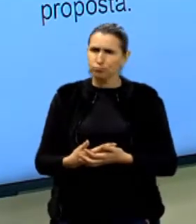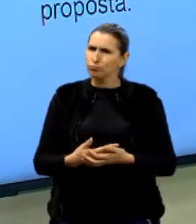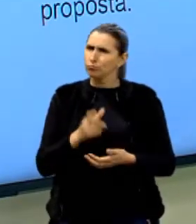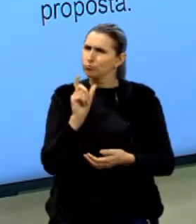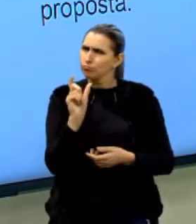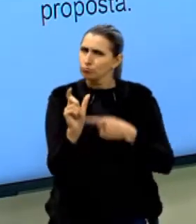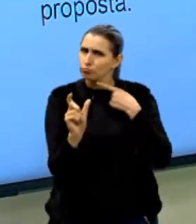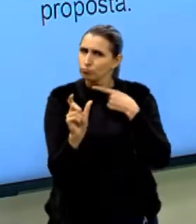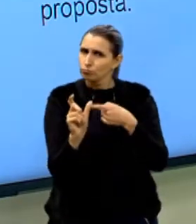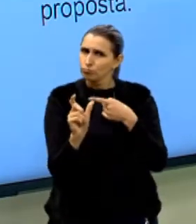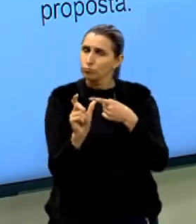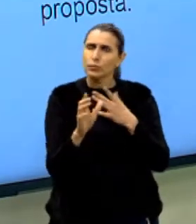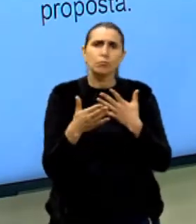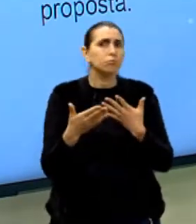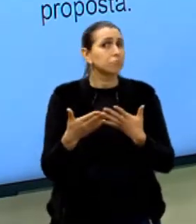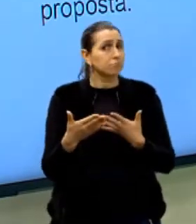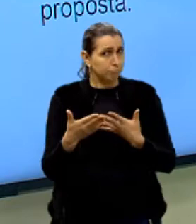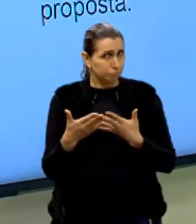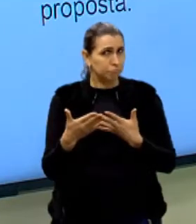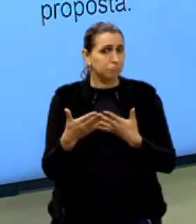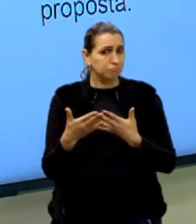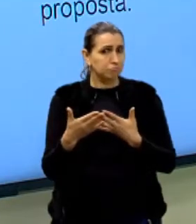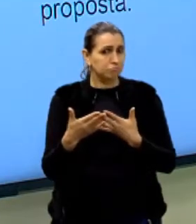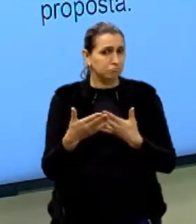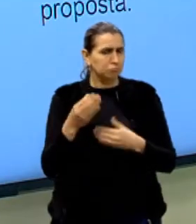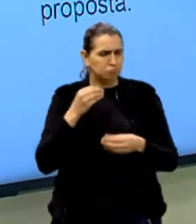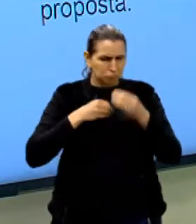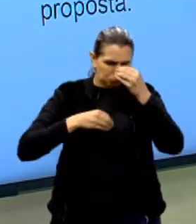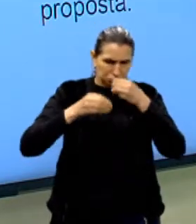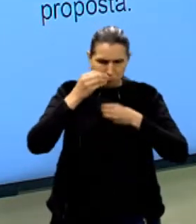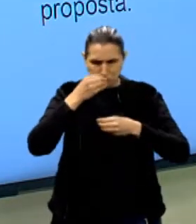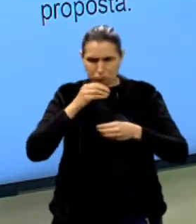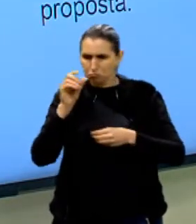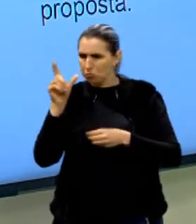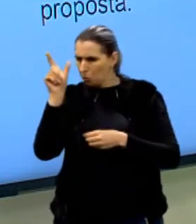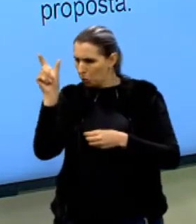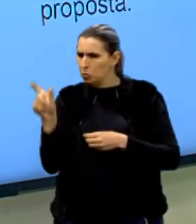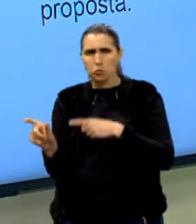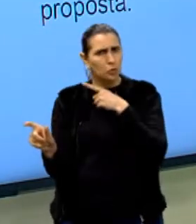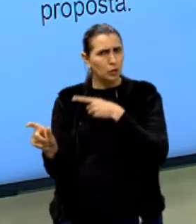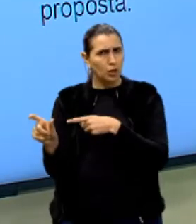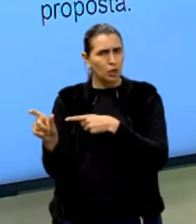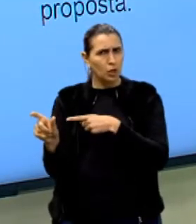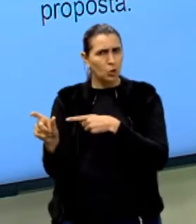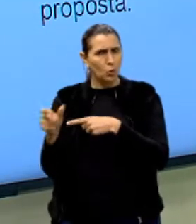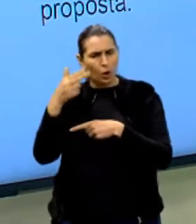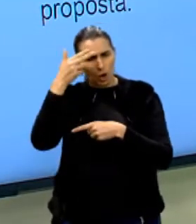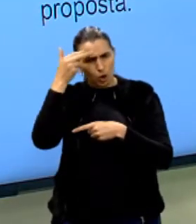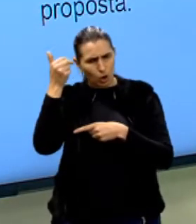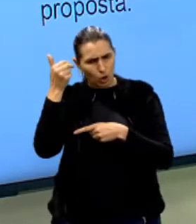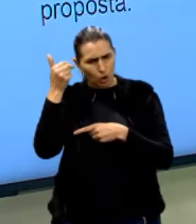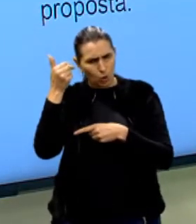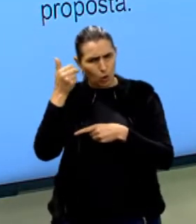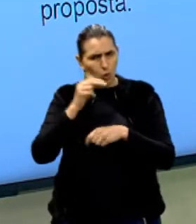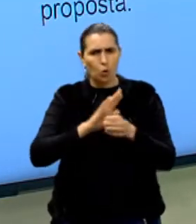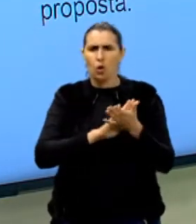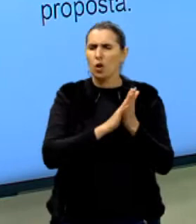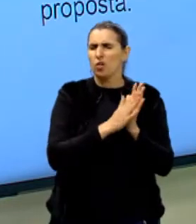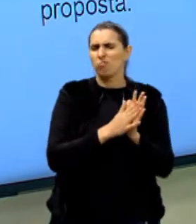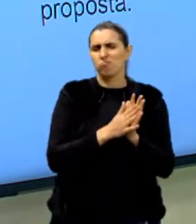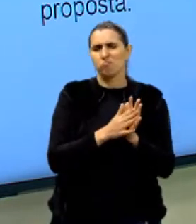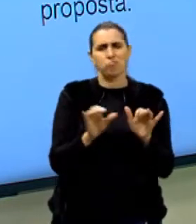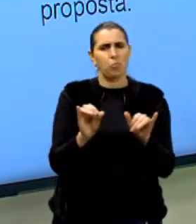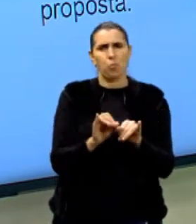palavrinha assim, ah, o cara tem depressão. Qual é o estigma aqui, o preconceito? Isso é